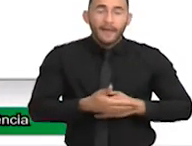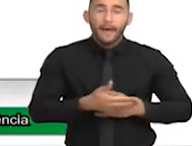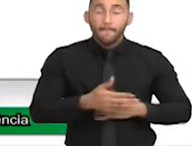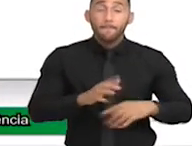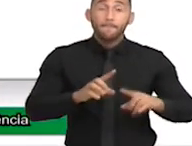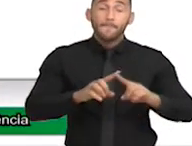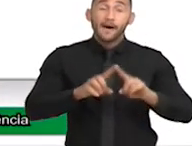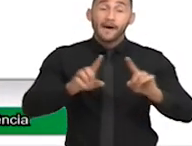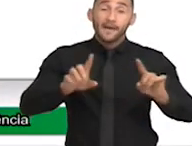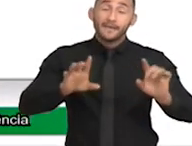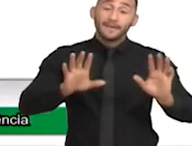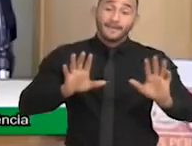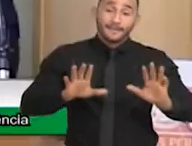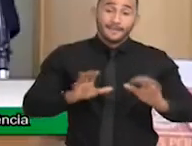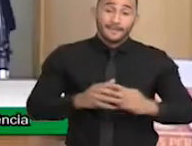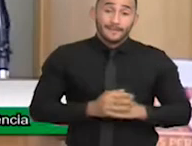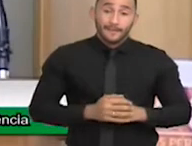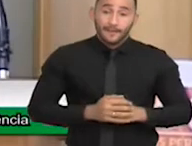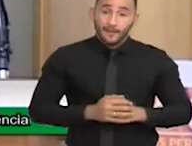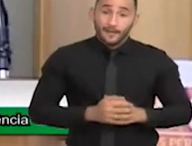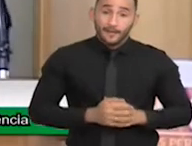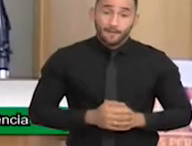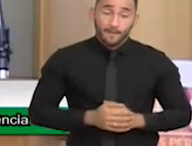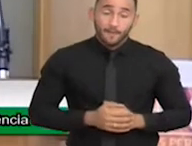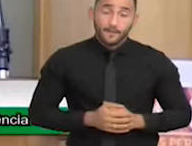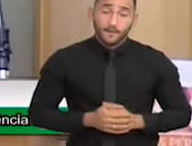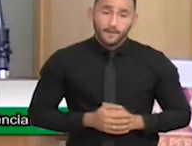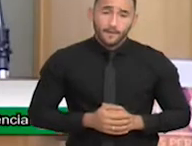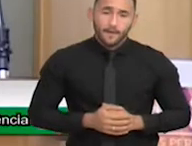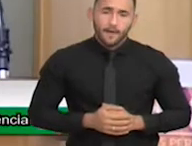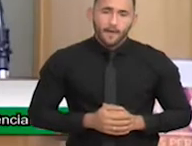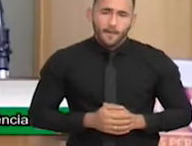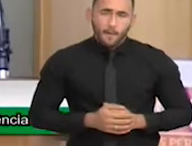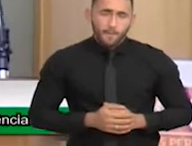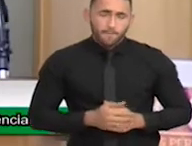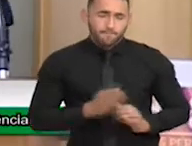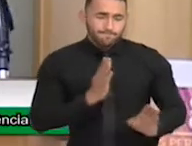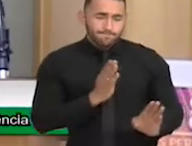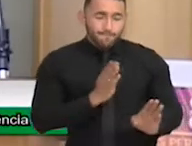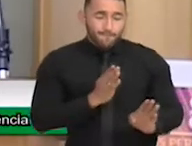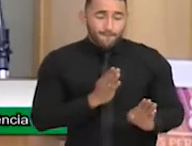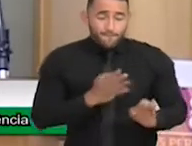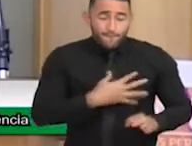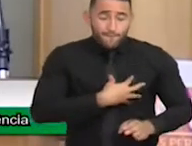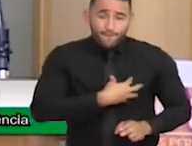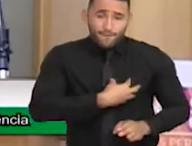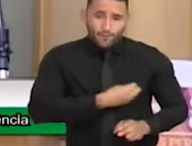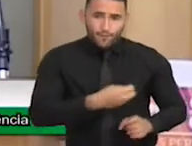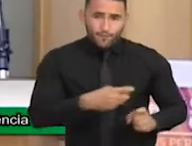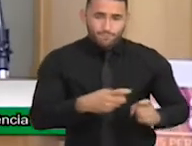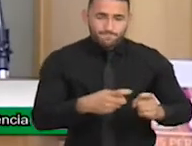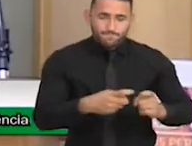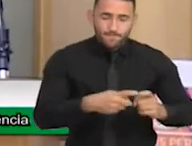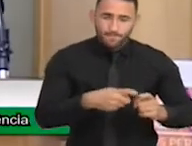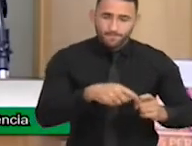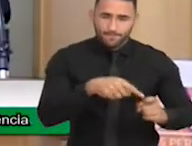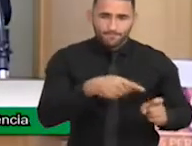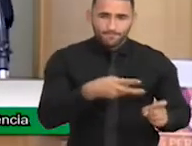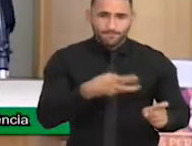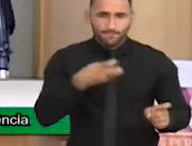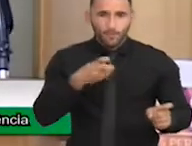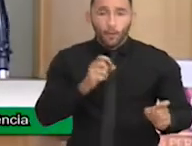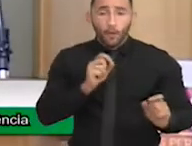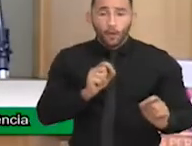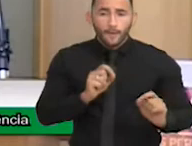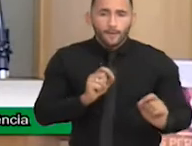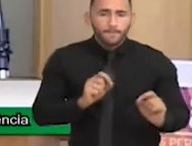E, graças a ele ter uma situação clínica estável, ele não era um cardiopata, que é muito comum, 60%